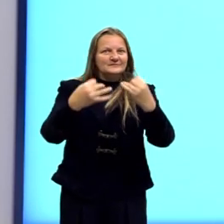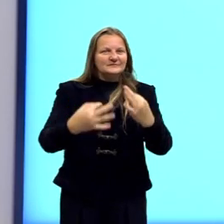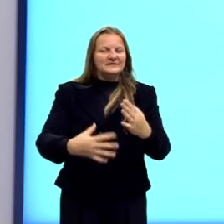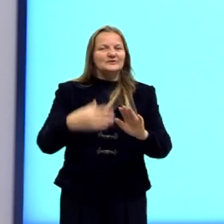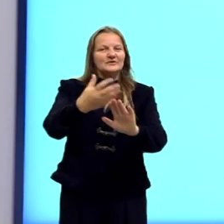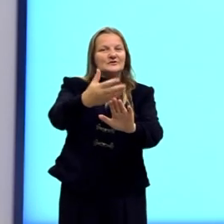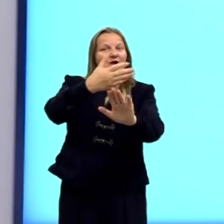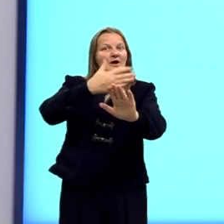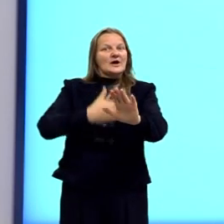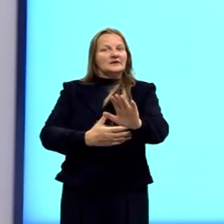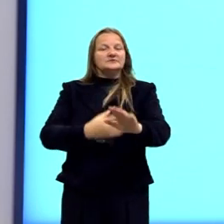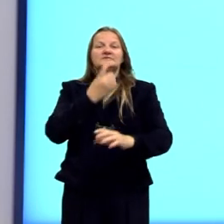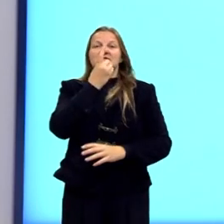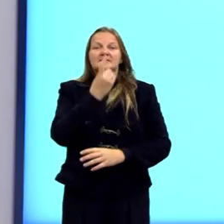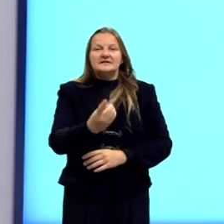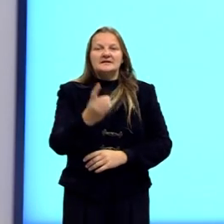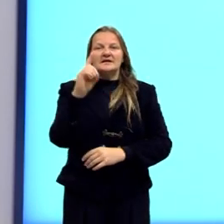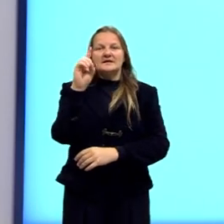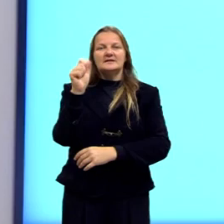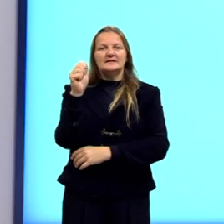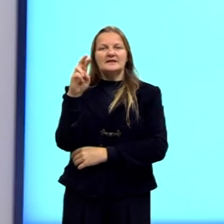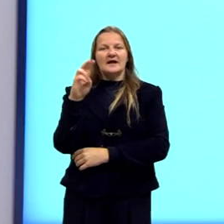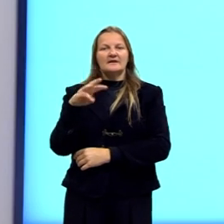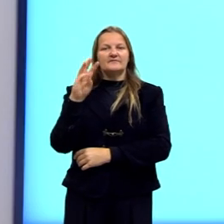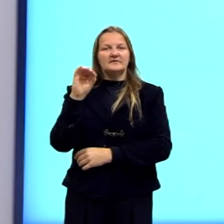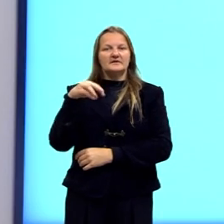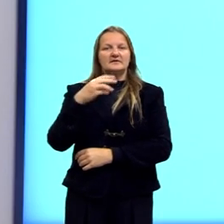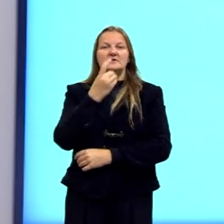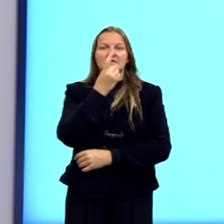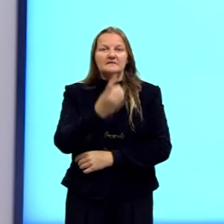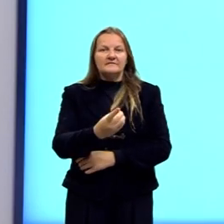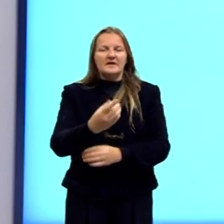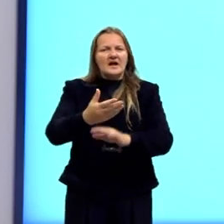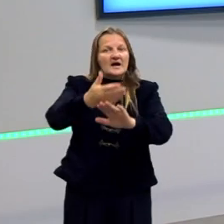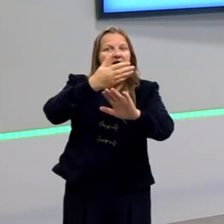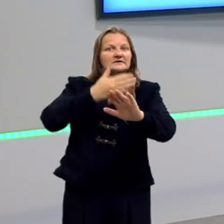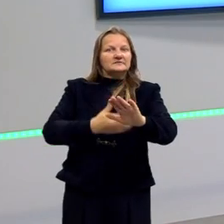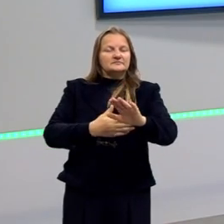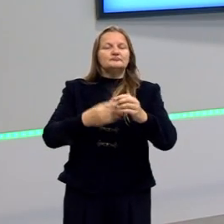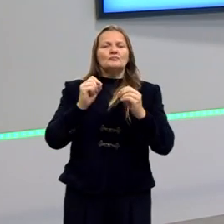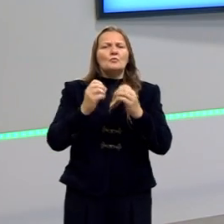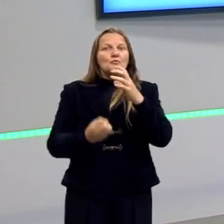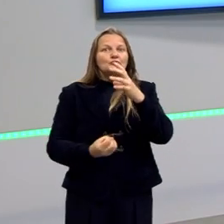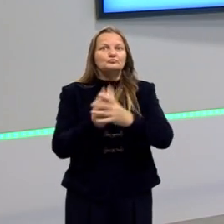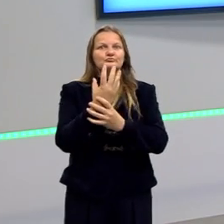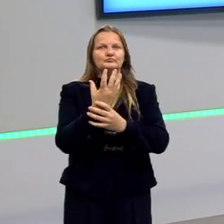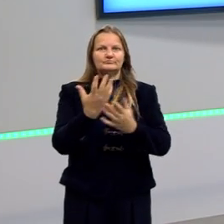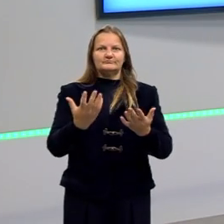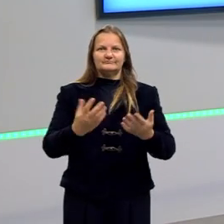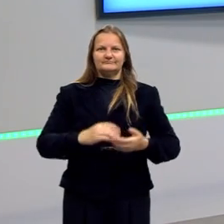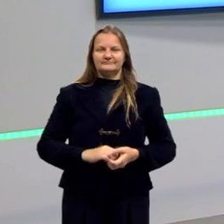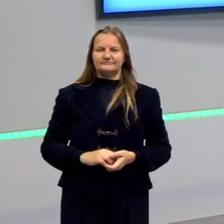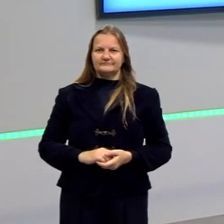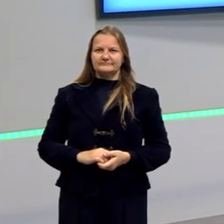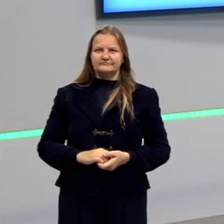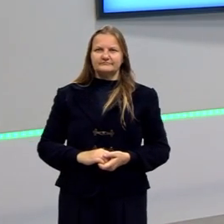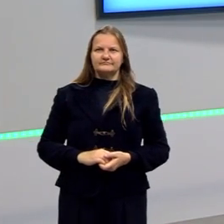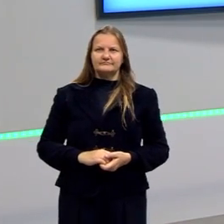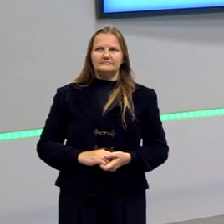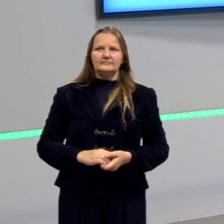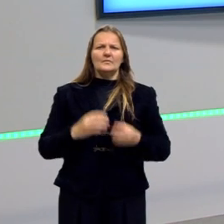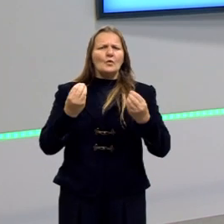-darwinistas, né? Antes de Darwin, para a modificação das espécies. Como é que surgiu, né? Como é que surgiram essas